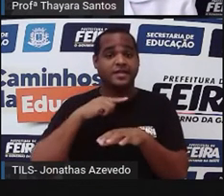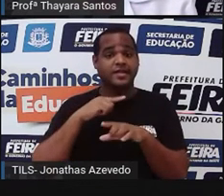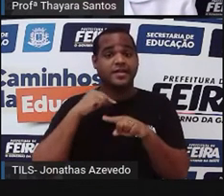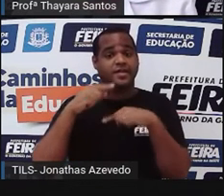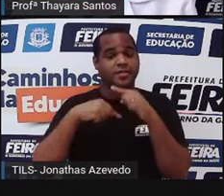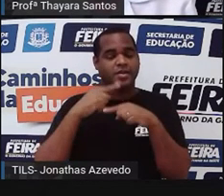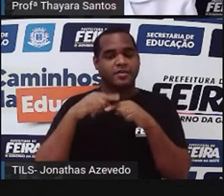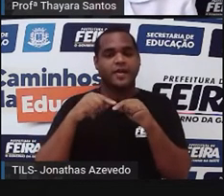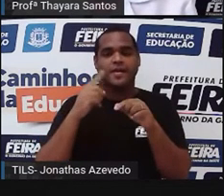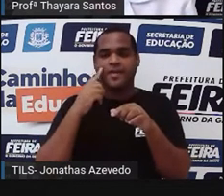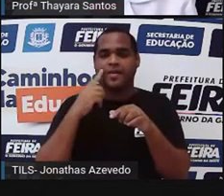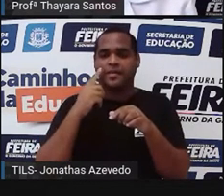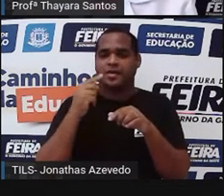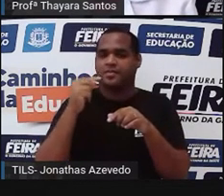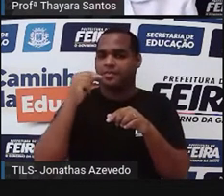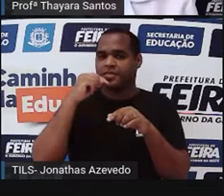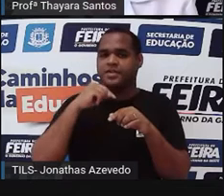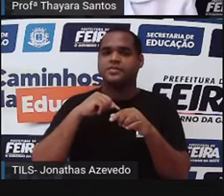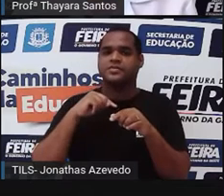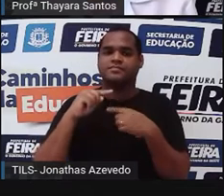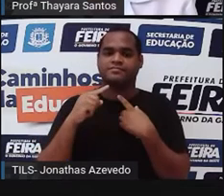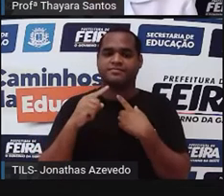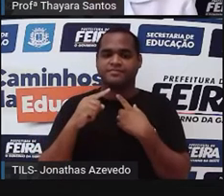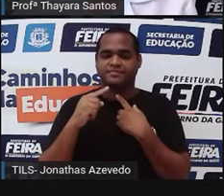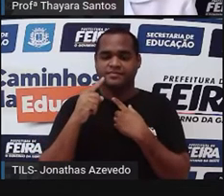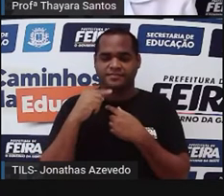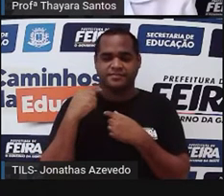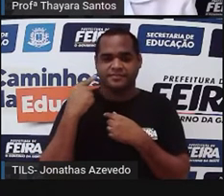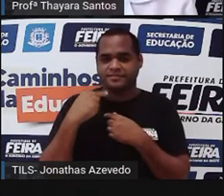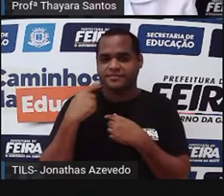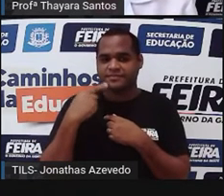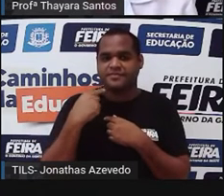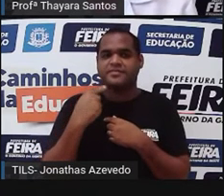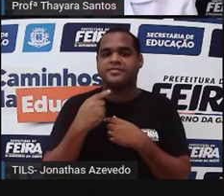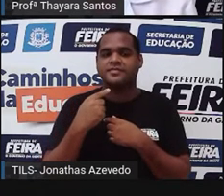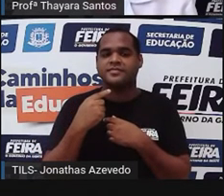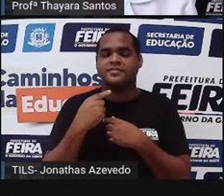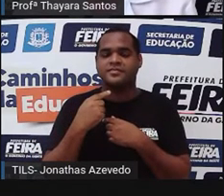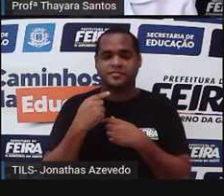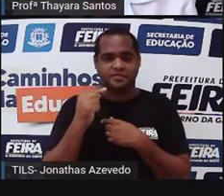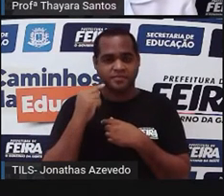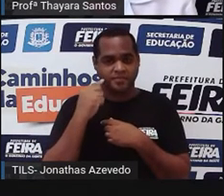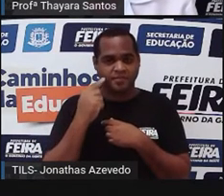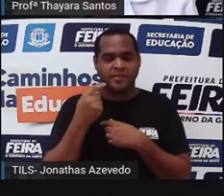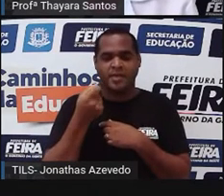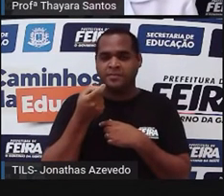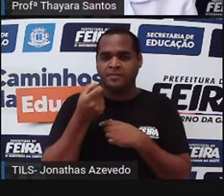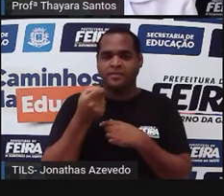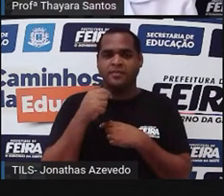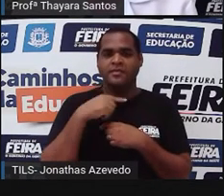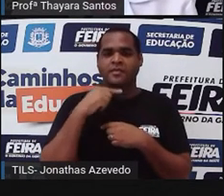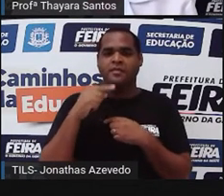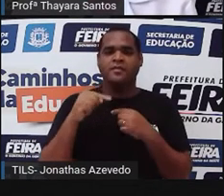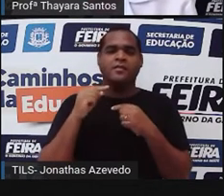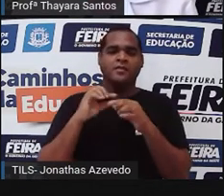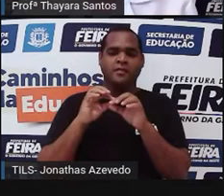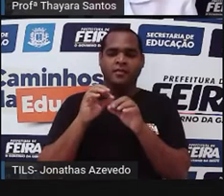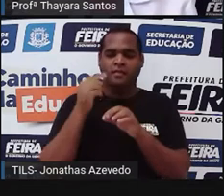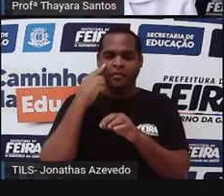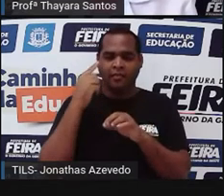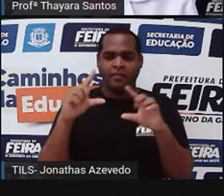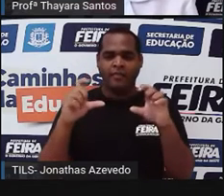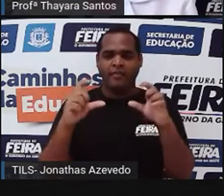ser empurrado para a faringe, que é essa partezinha que está aqui mais atrás da cavidade bucal. Depois, ele vai para o